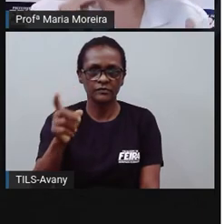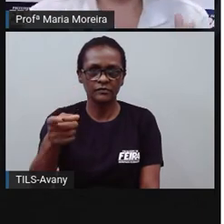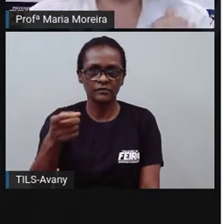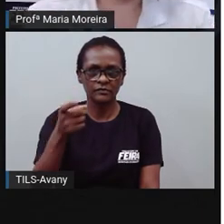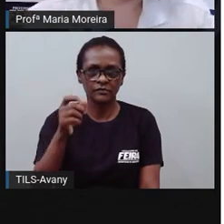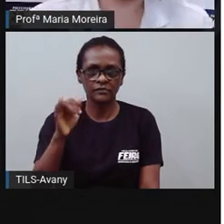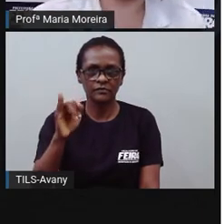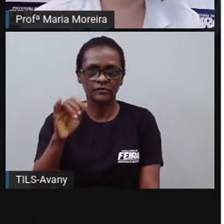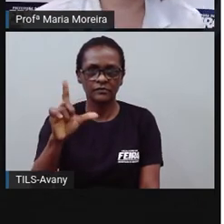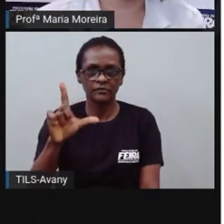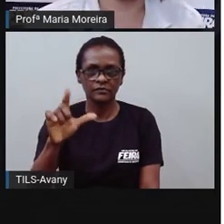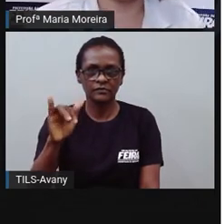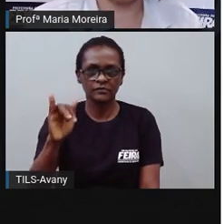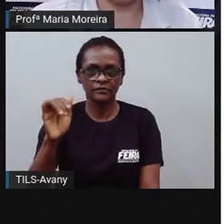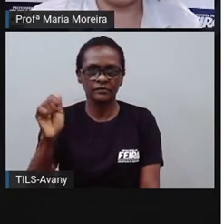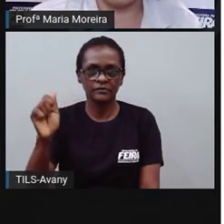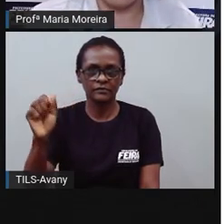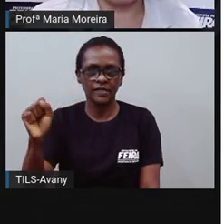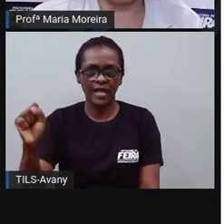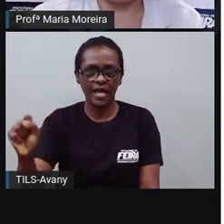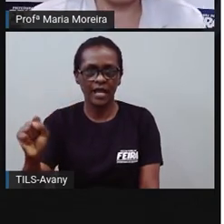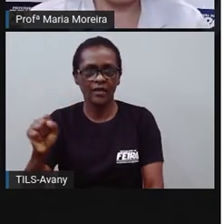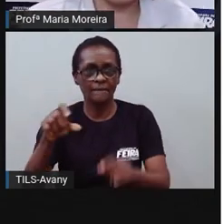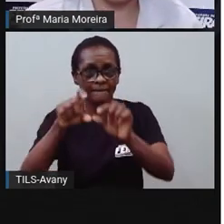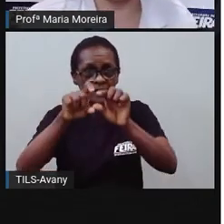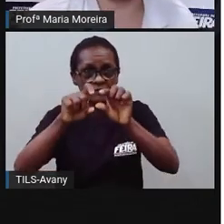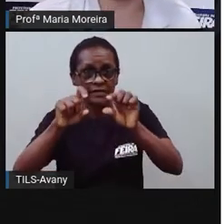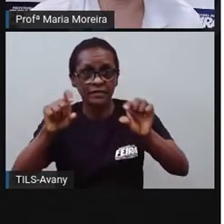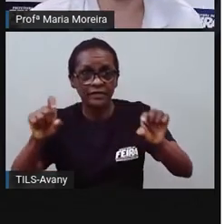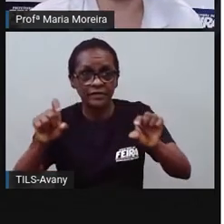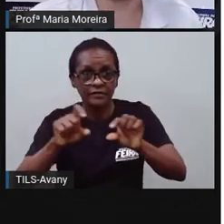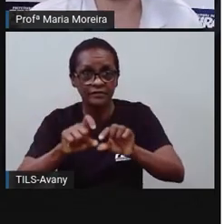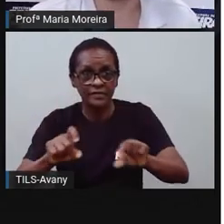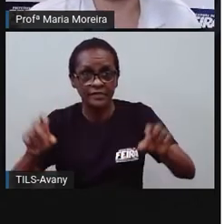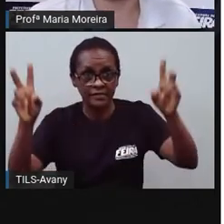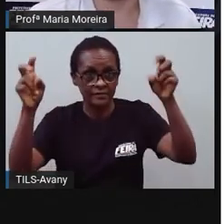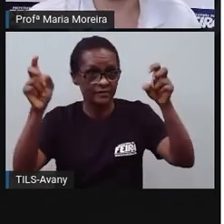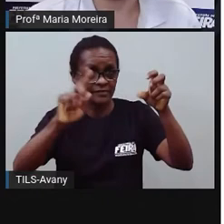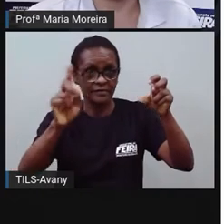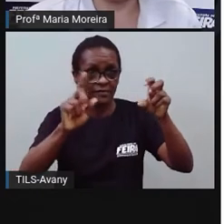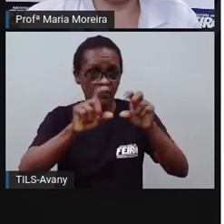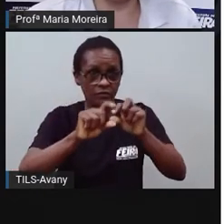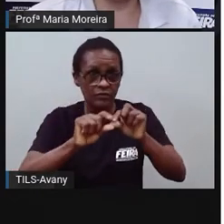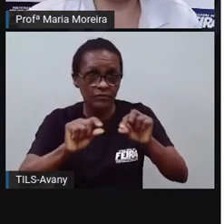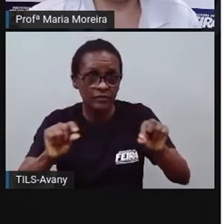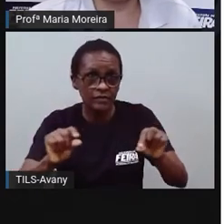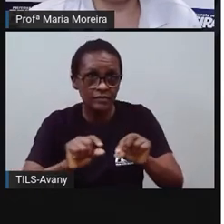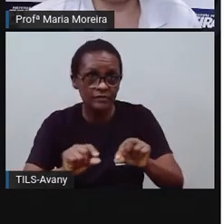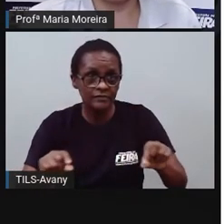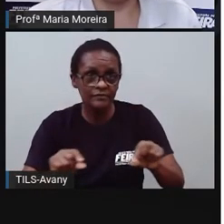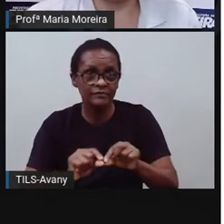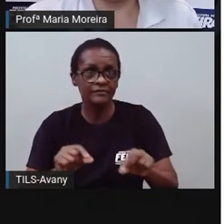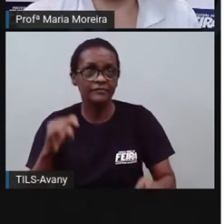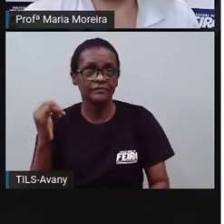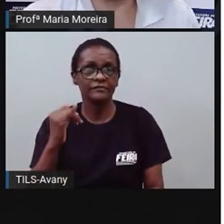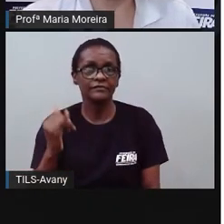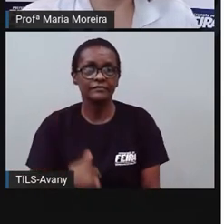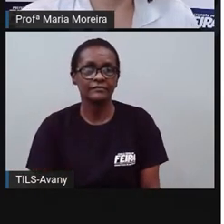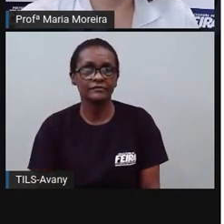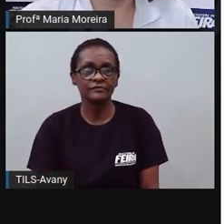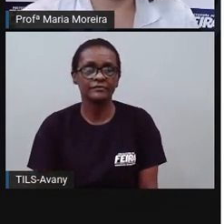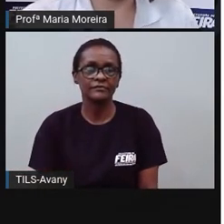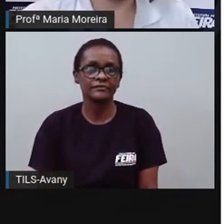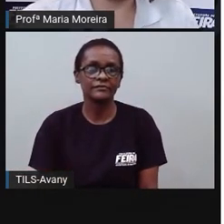É o nosso título auxiliar. Mas a gente vai ver isso aqui na prática daqui a pouquinho, tá? Bom,